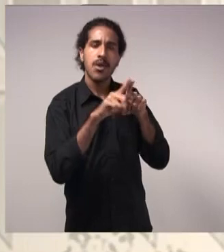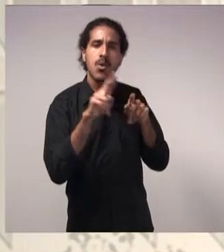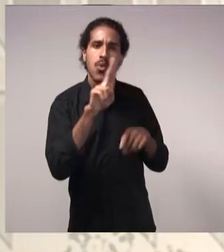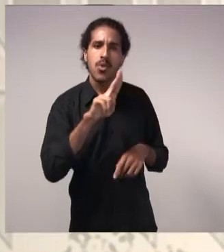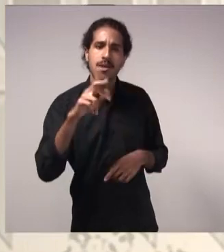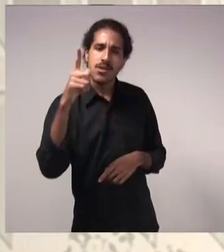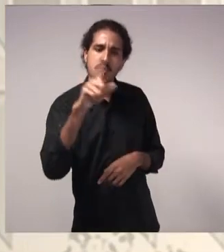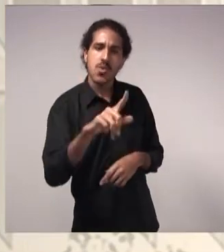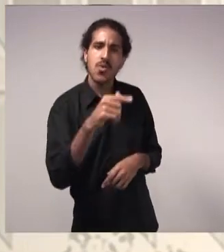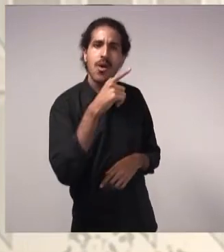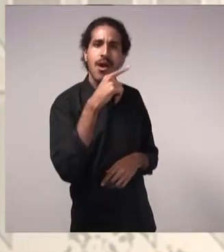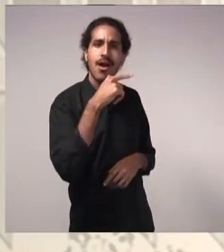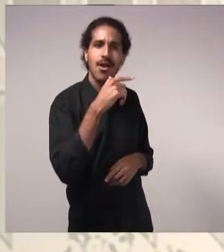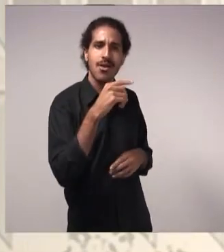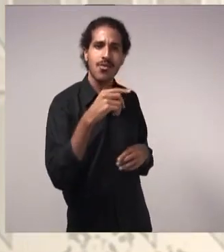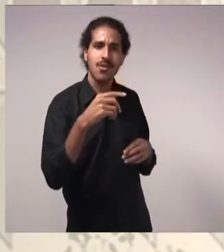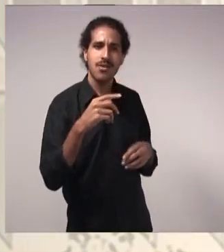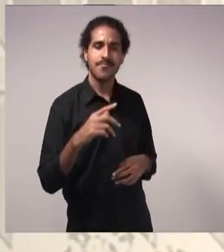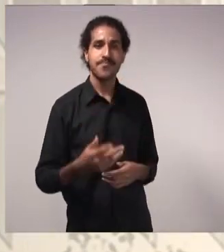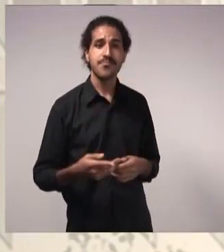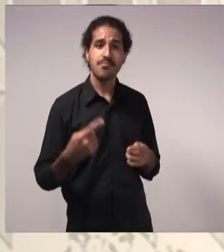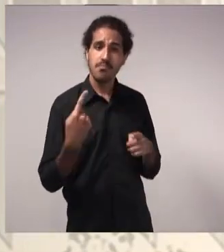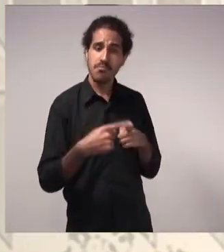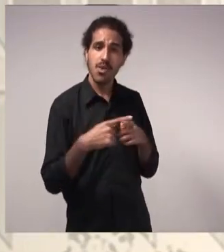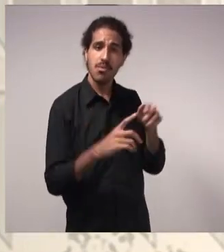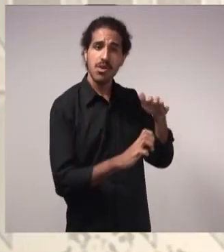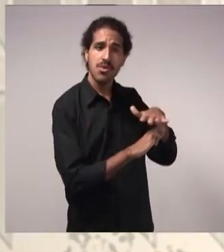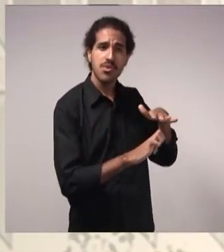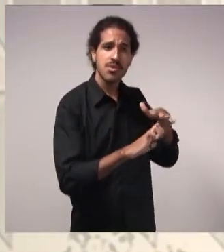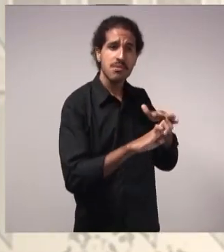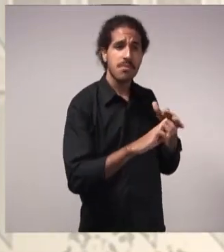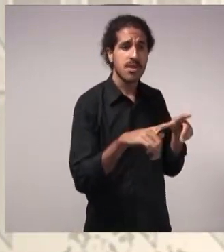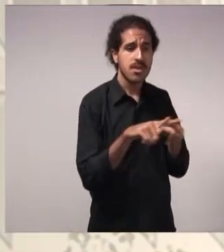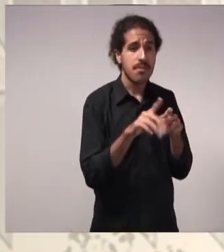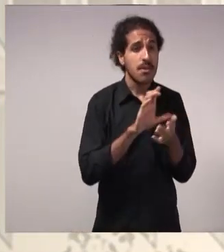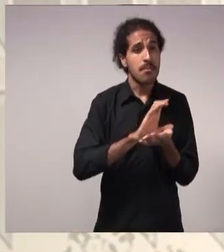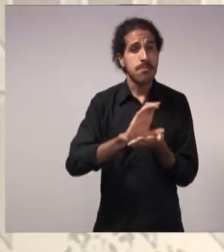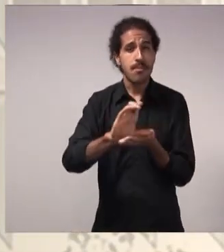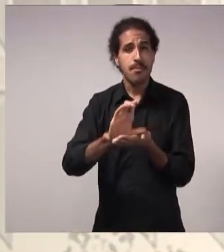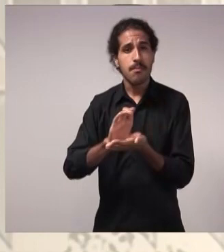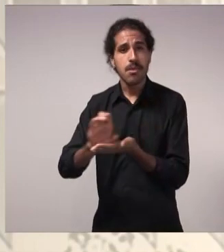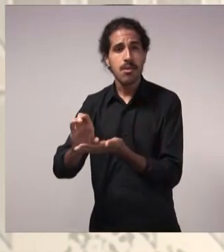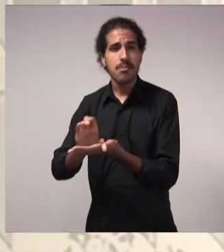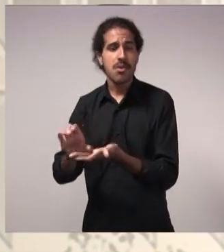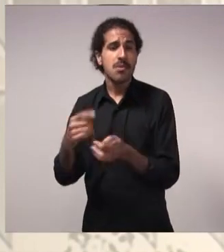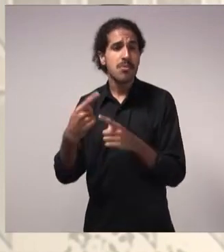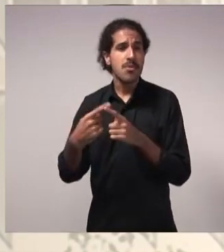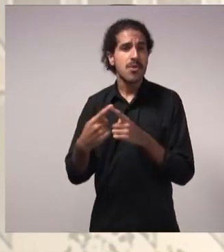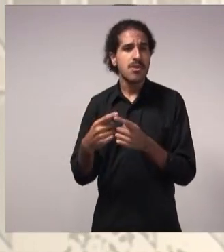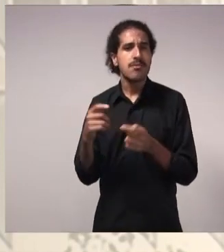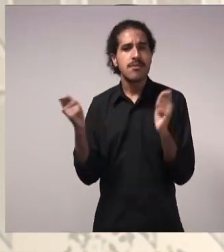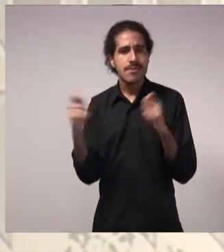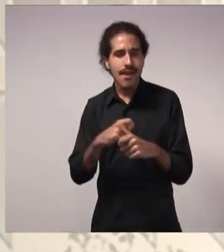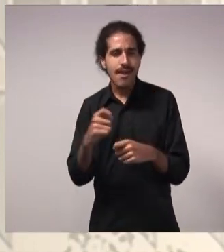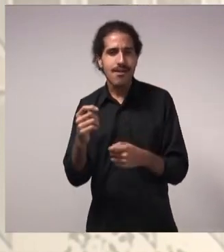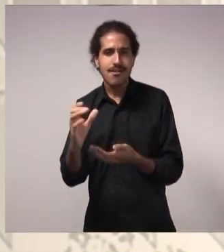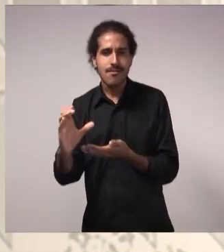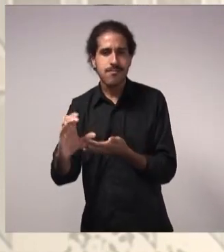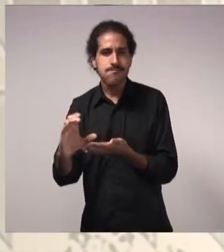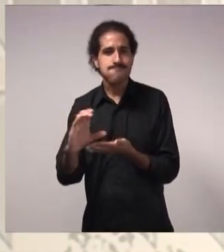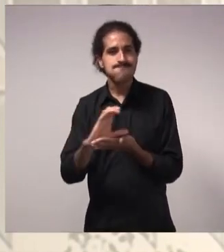que não a própria concessionária não faz investimentos nessa área também? Porque ela pode sair lucrando com isso.